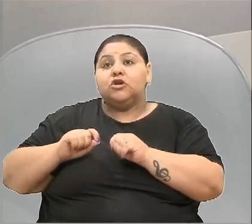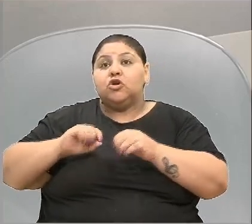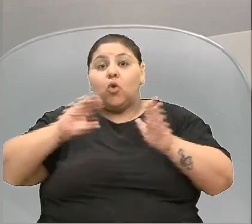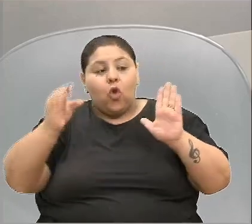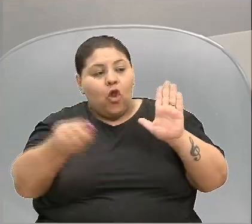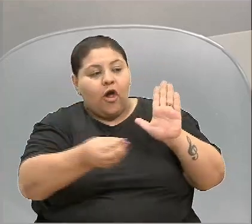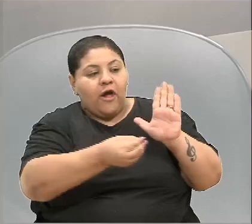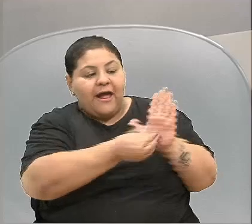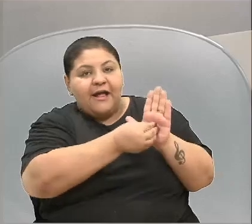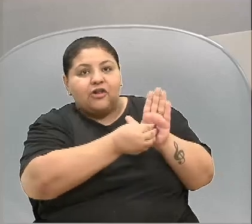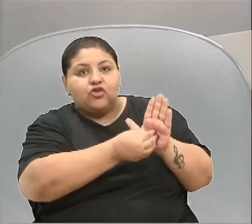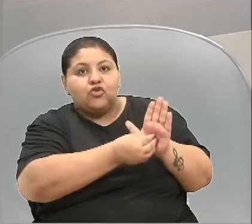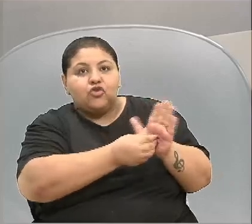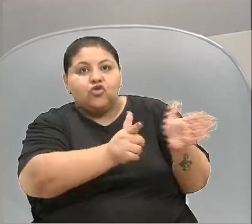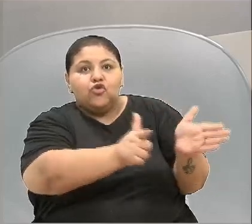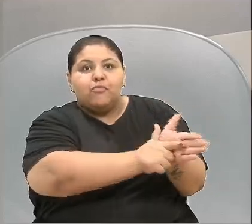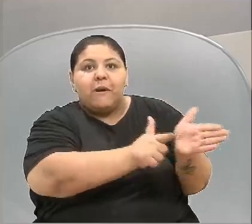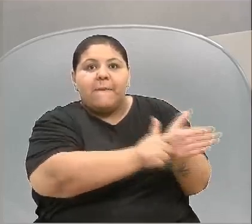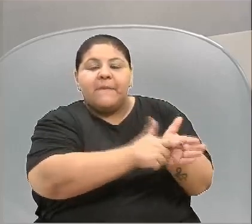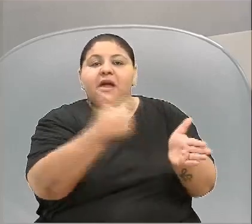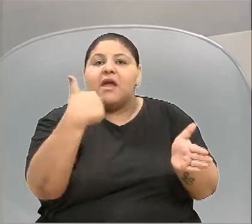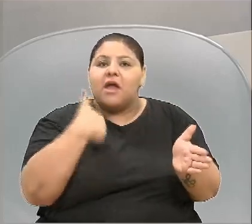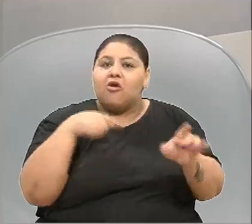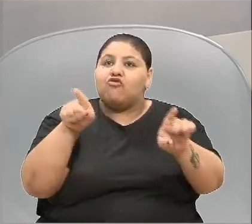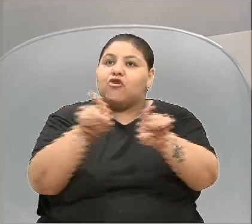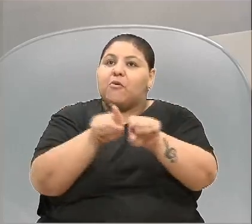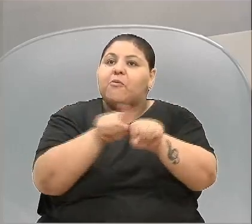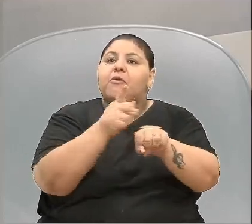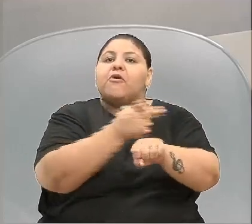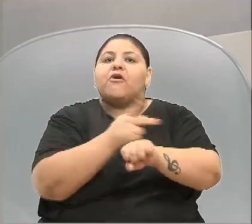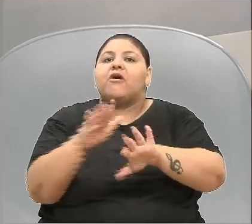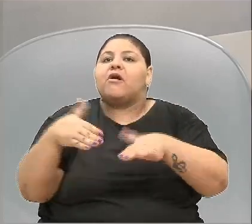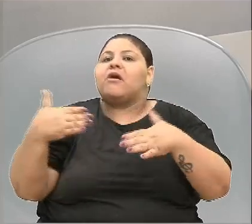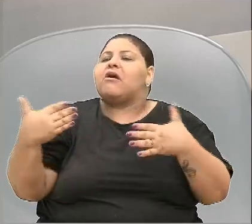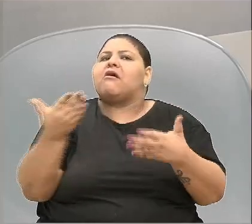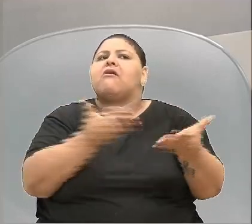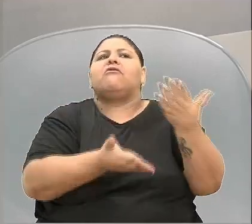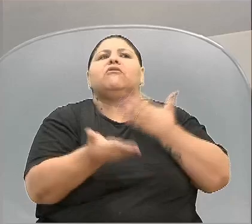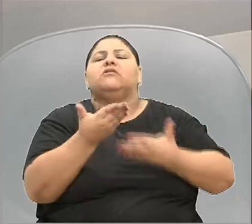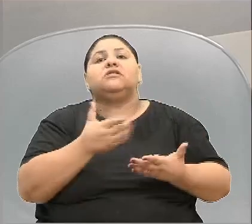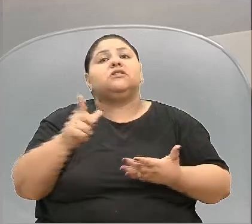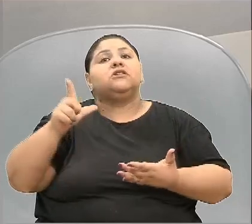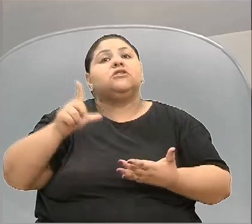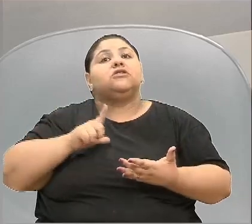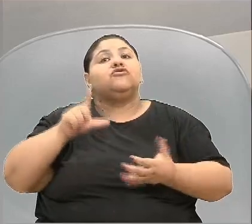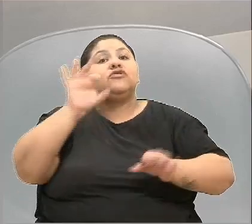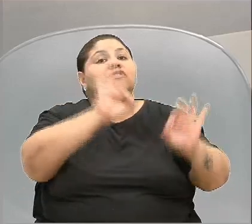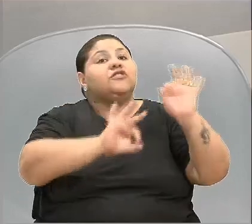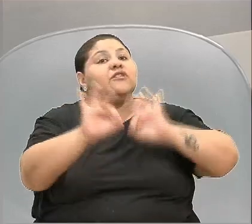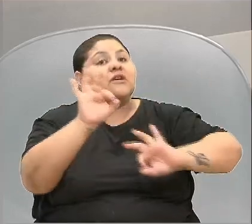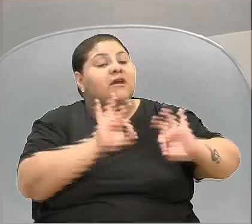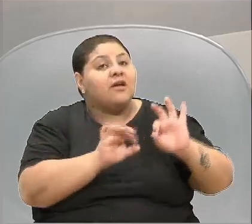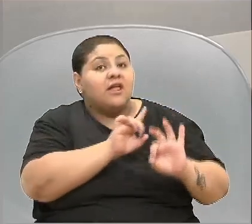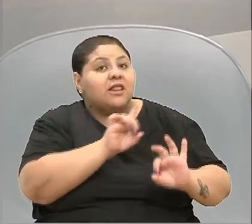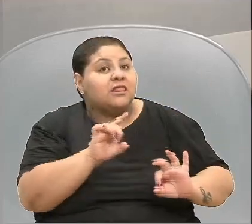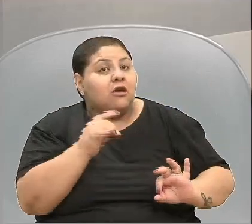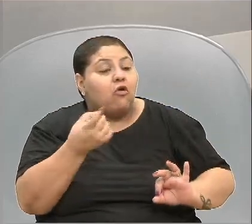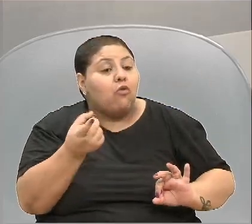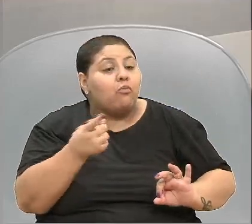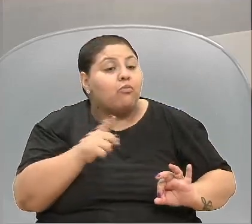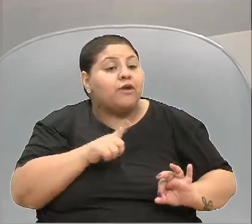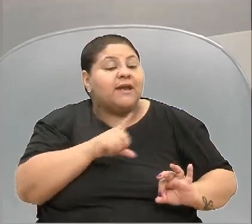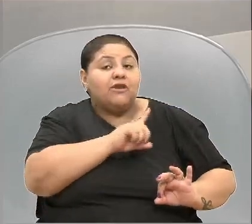porque muitas vezes, eu também já fui procurar, acredito, ah, eu não me atenderam, sim, tu tem que te adequar, não porque tu não tem